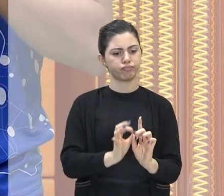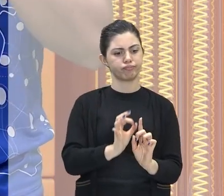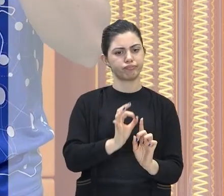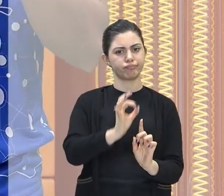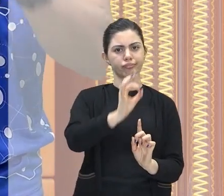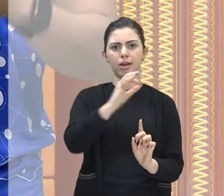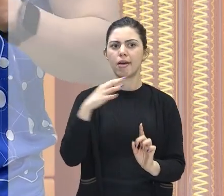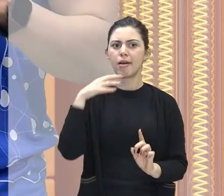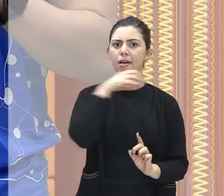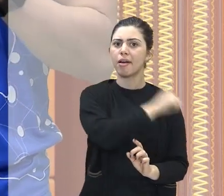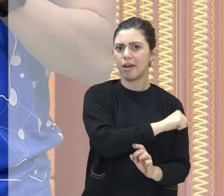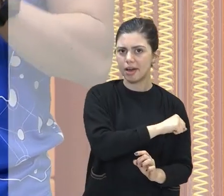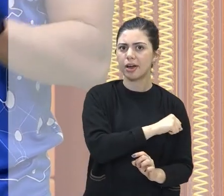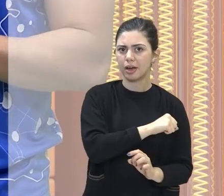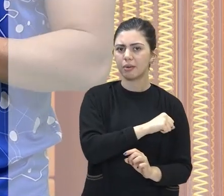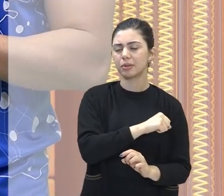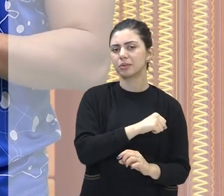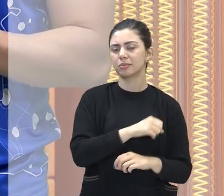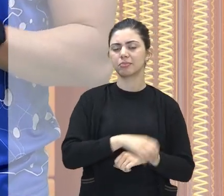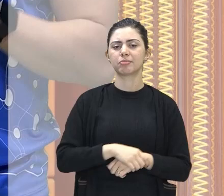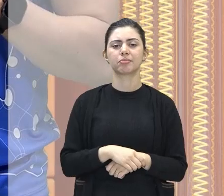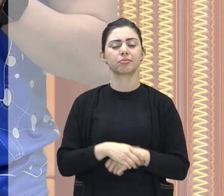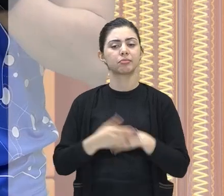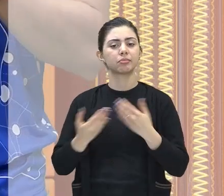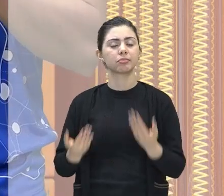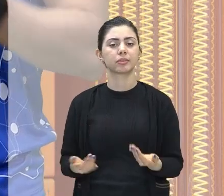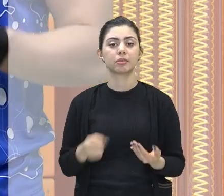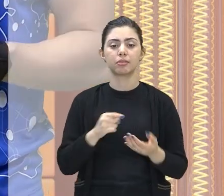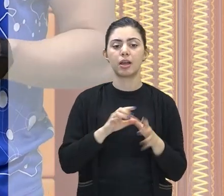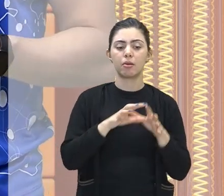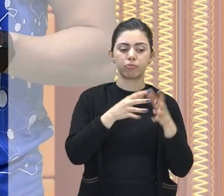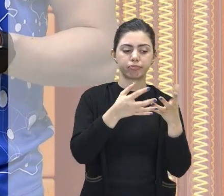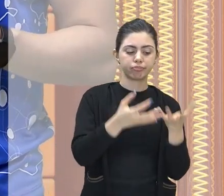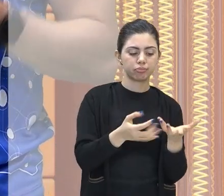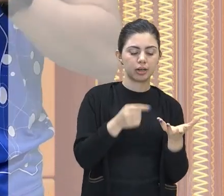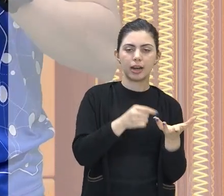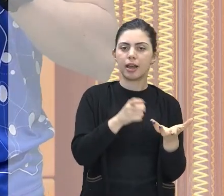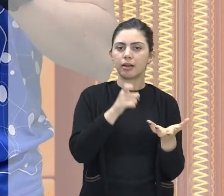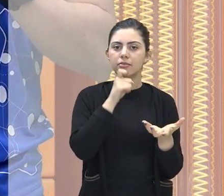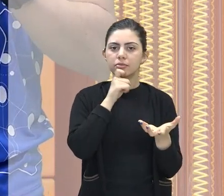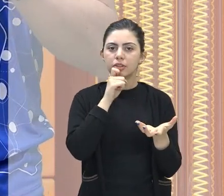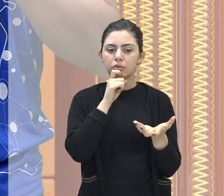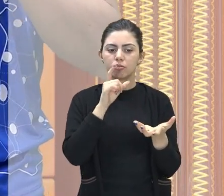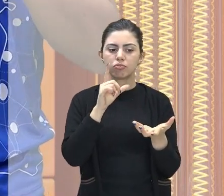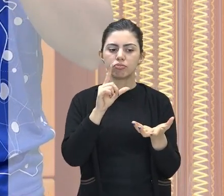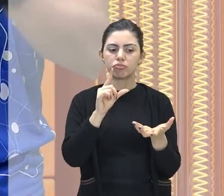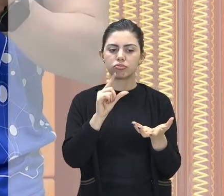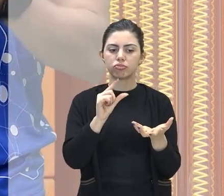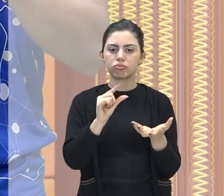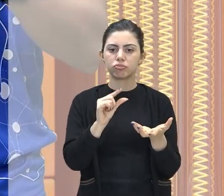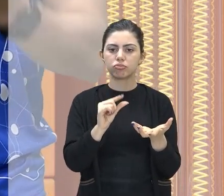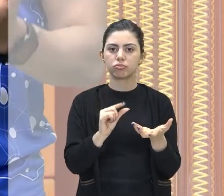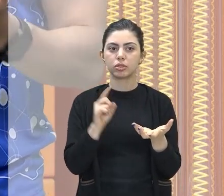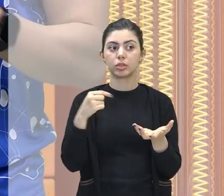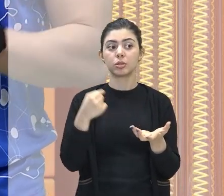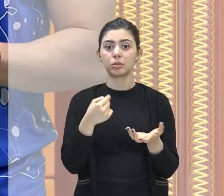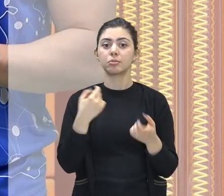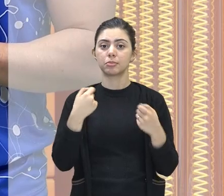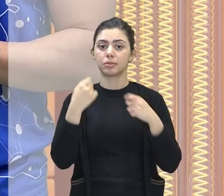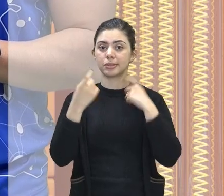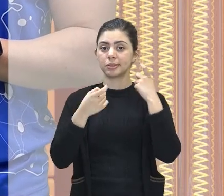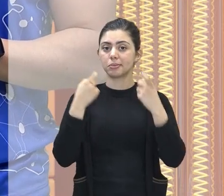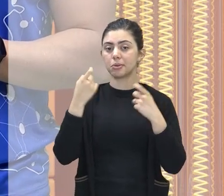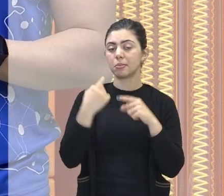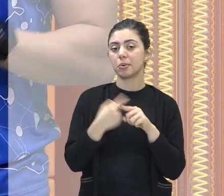ritmo muito mais acelerado daquilo que era previsto. A Antártica está perdendo ali gelo a uma taxa alarmante devido ali